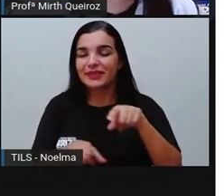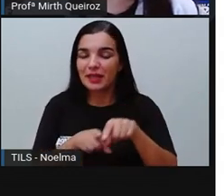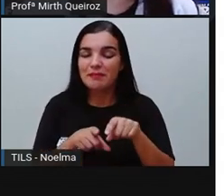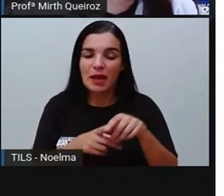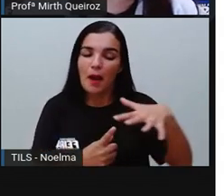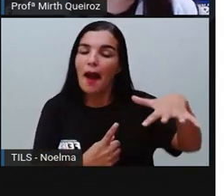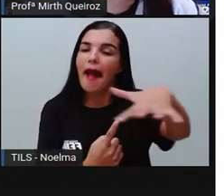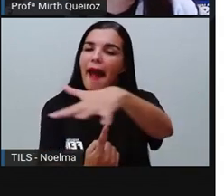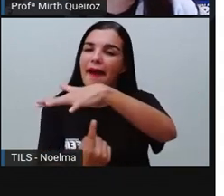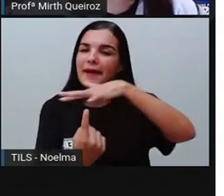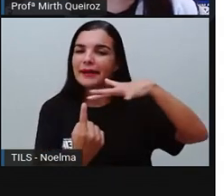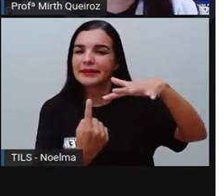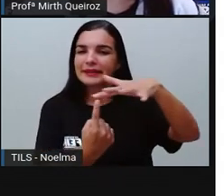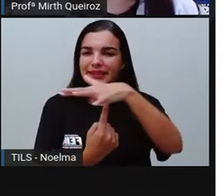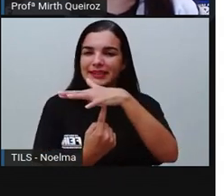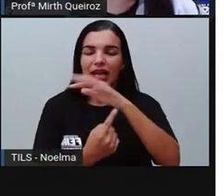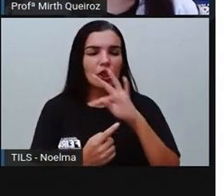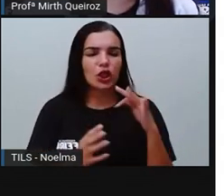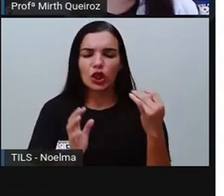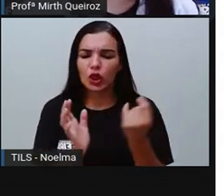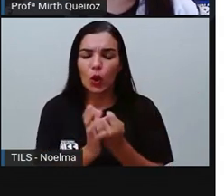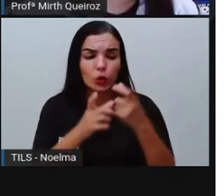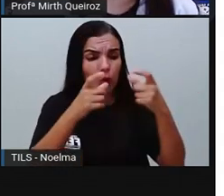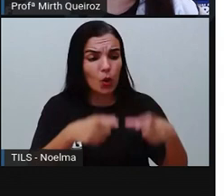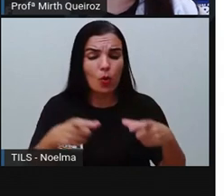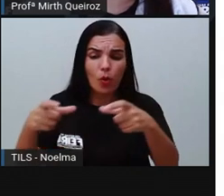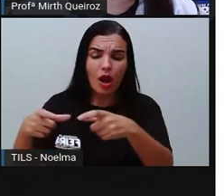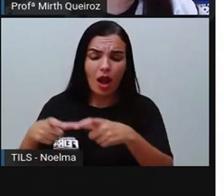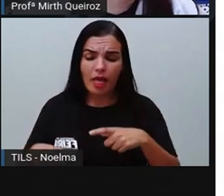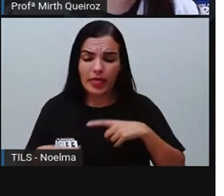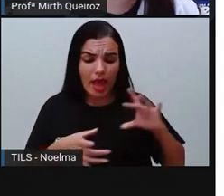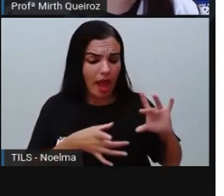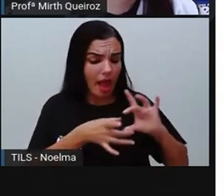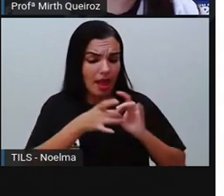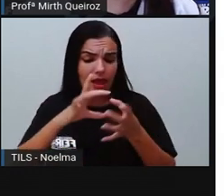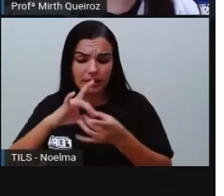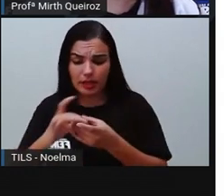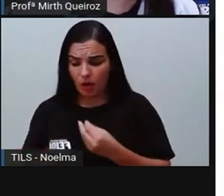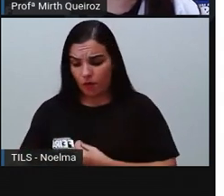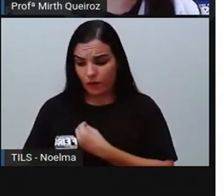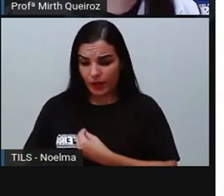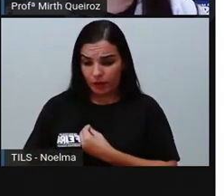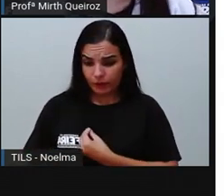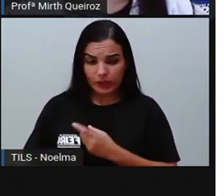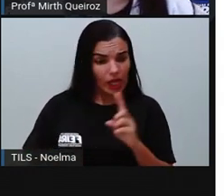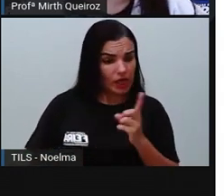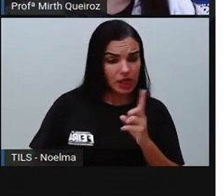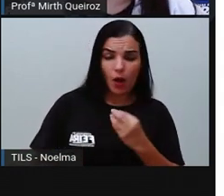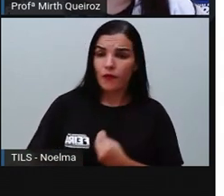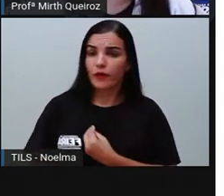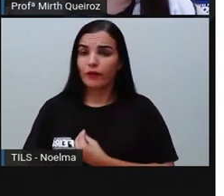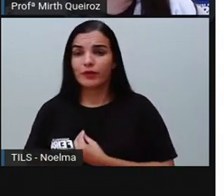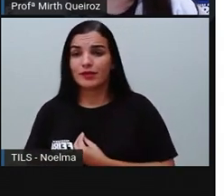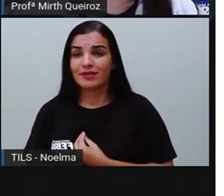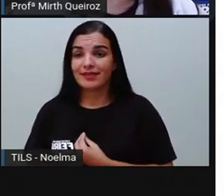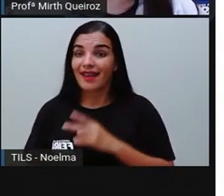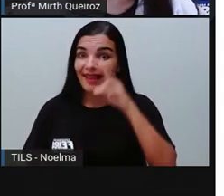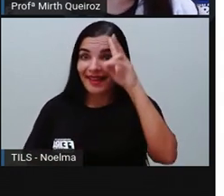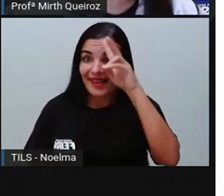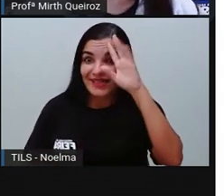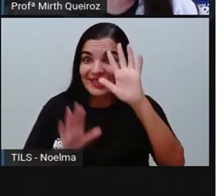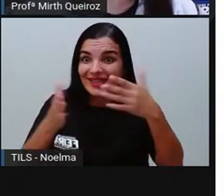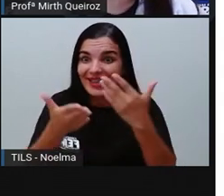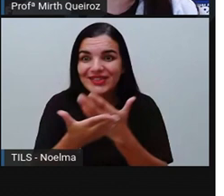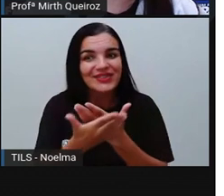Então, é todo lugar no qual possa existir a relação entre os seres vivos e não vivos, né? Que a gente já